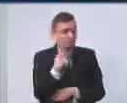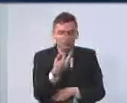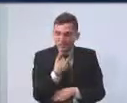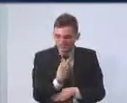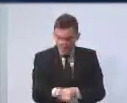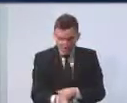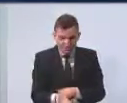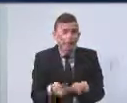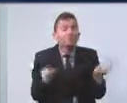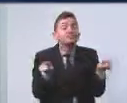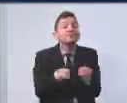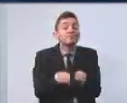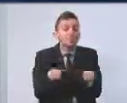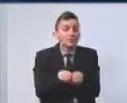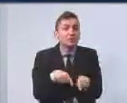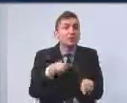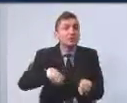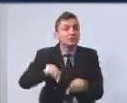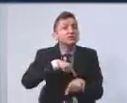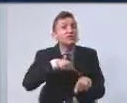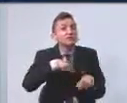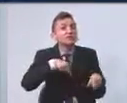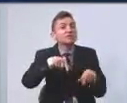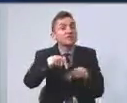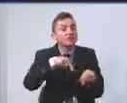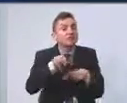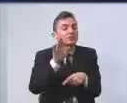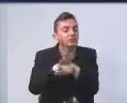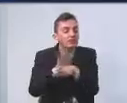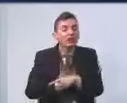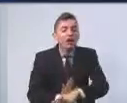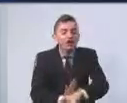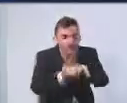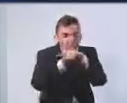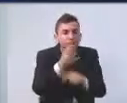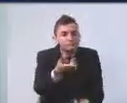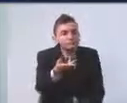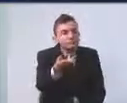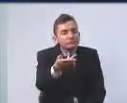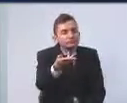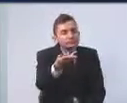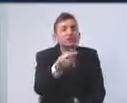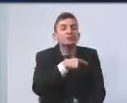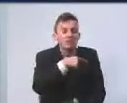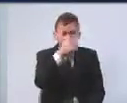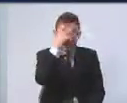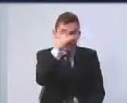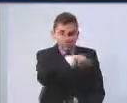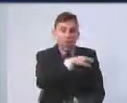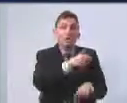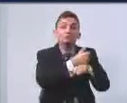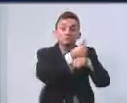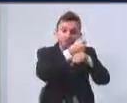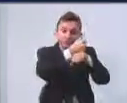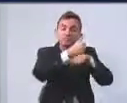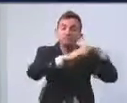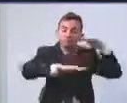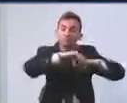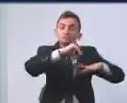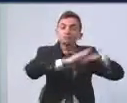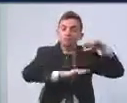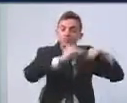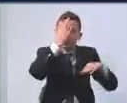Segundo, nós temos um trabalho de convencimento, com profissionais, com técnicos, que também está